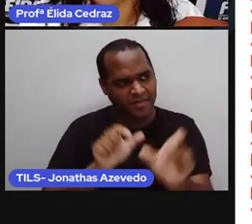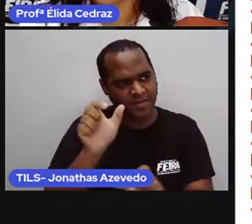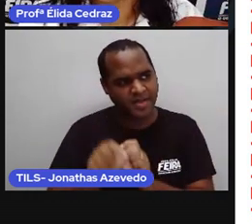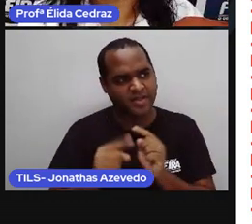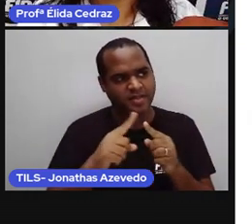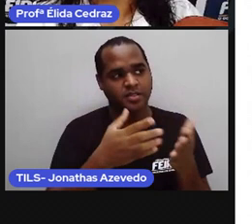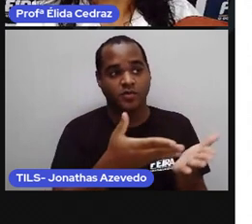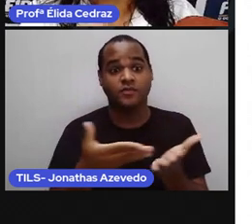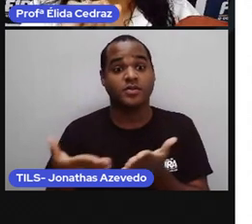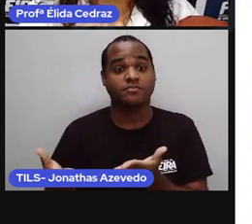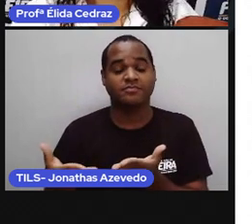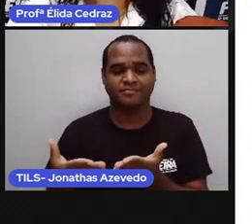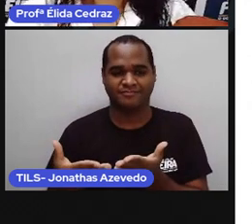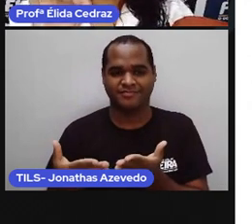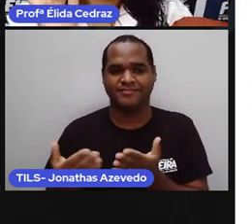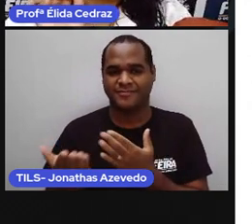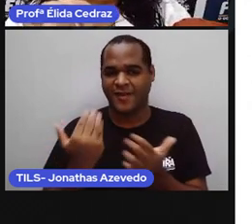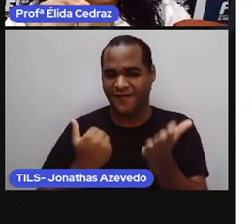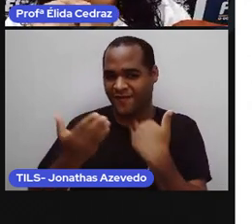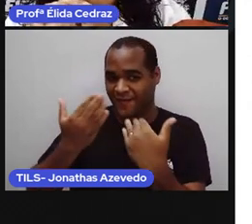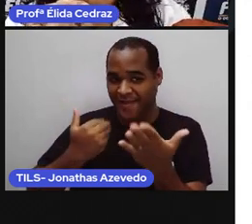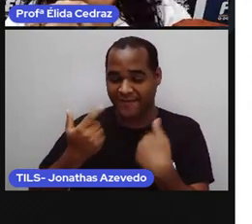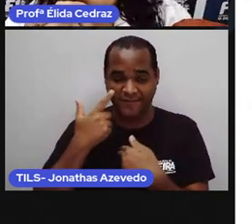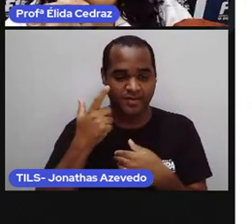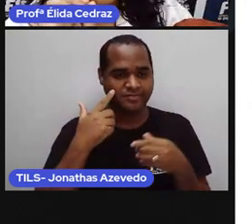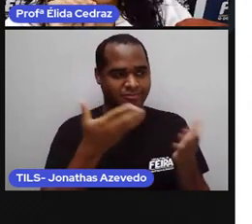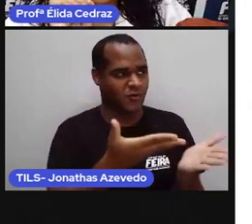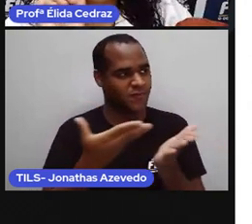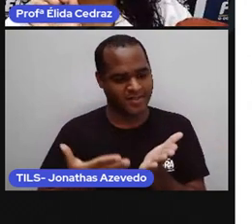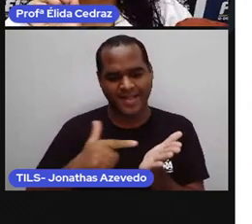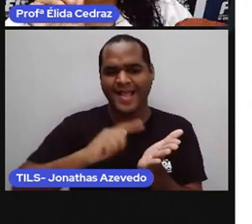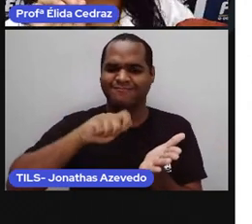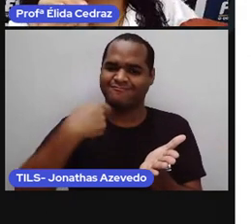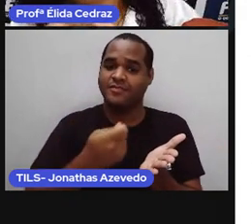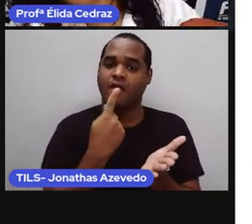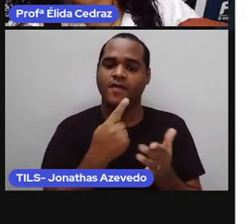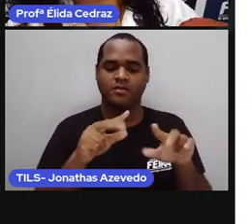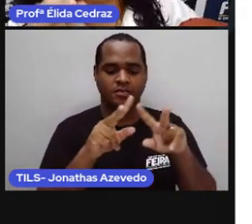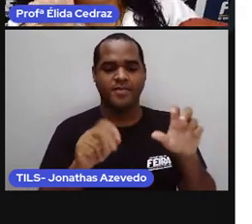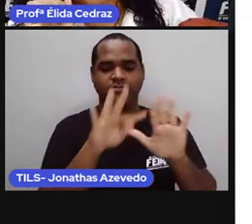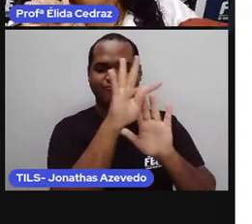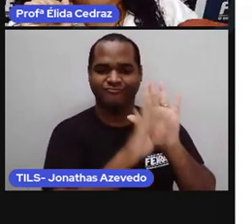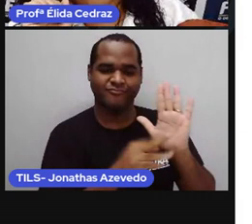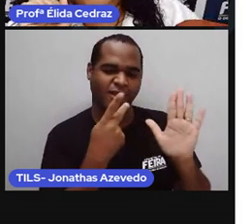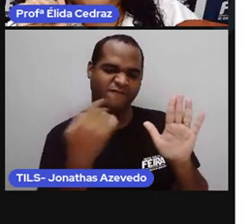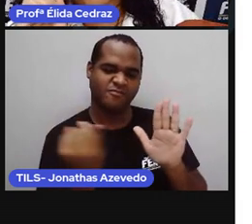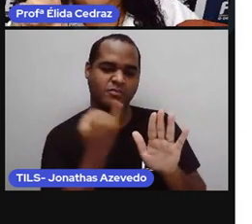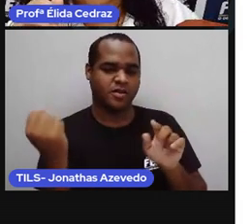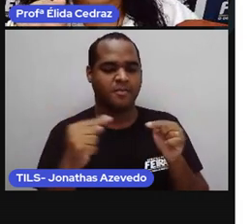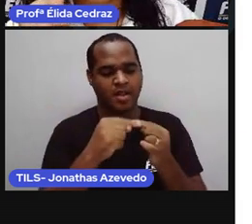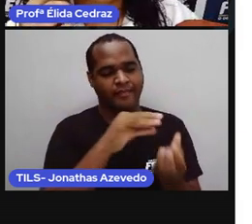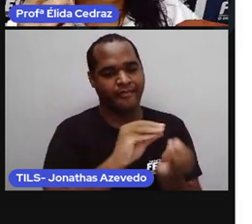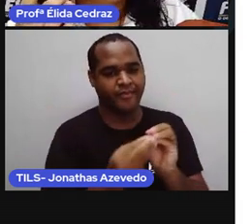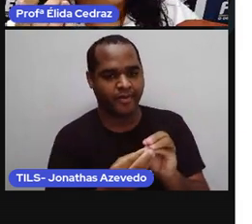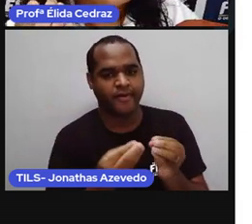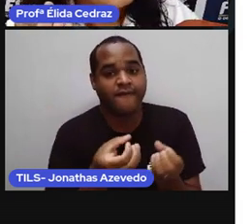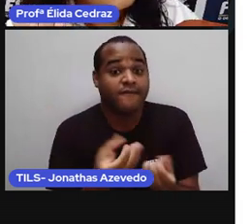convite? Vamos lá. O convite é um texto muito parecido com o bilhete.